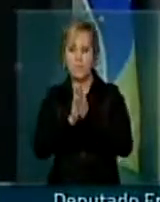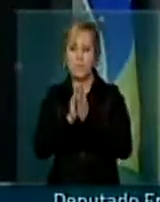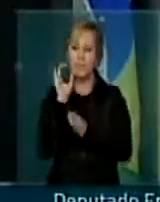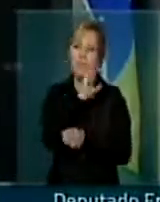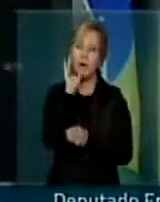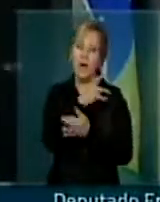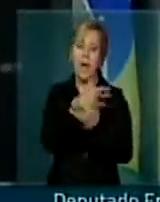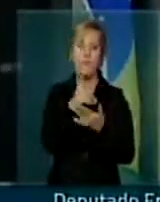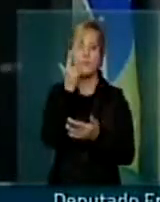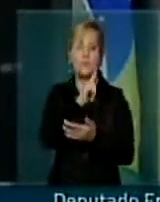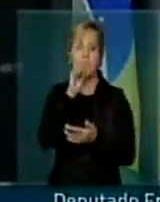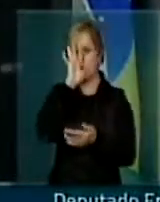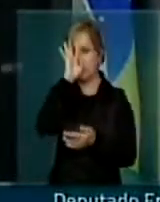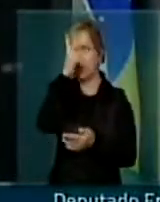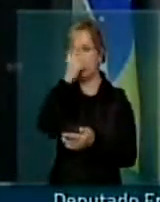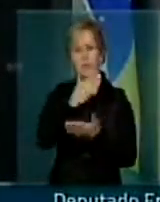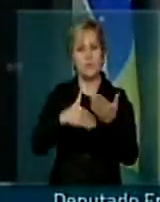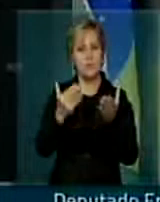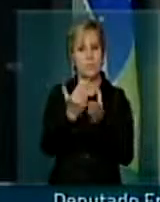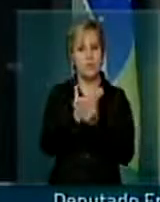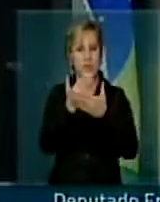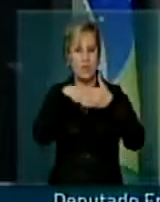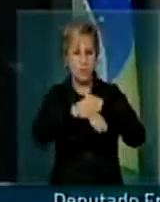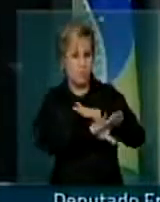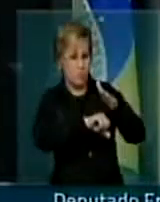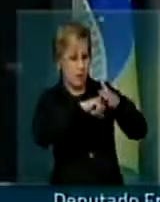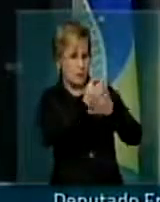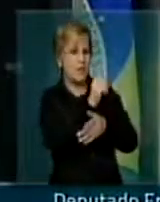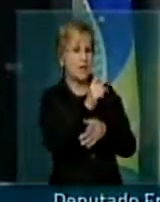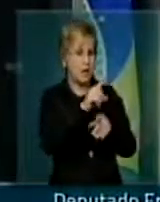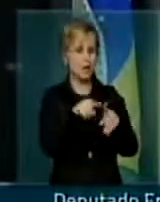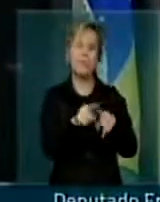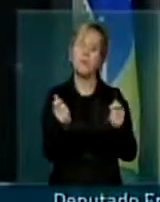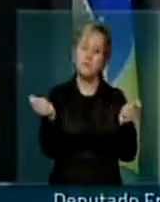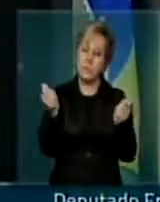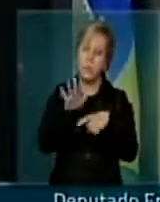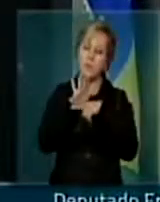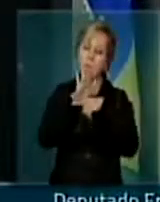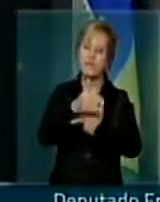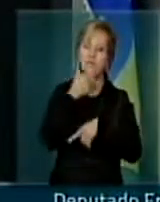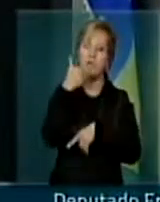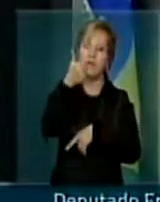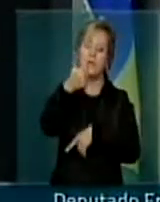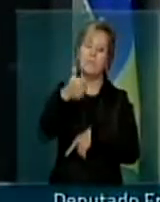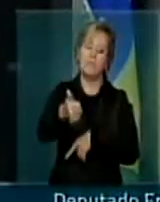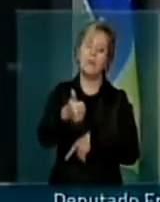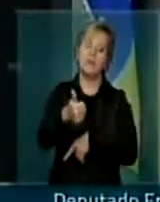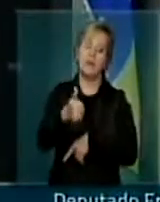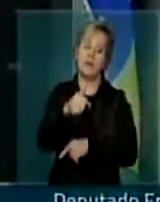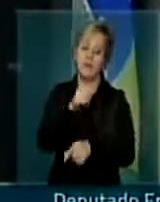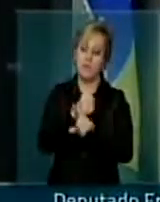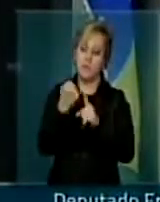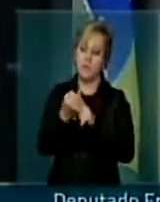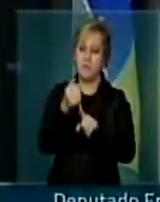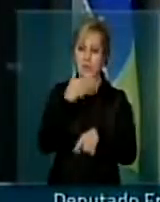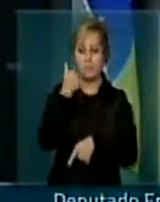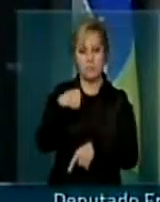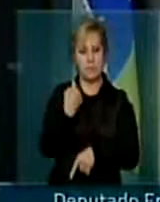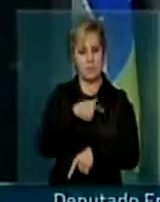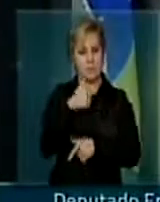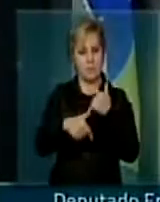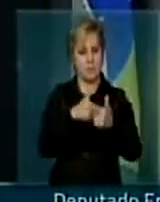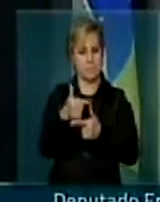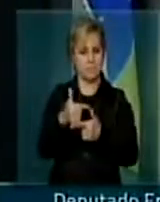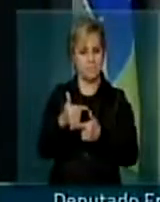dê prioridade, que não arquivem os processos sob pena de prejudicar a sociedade e prejudicar o nosso mandato. Eu sou um homem